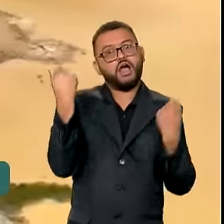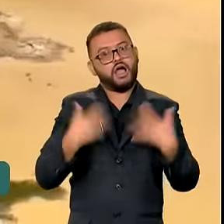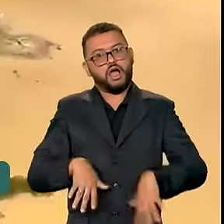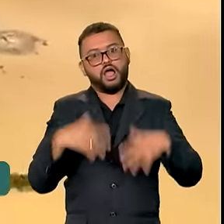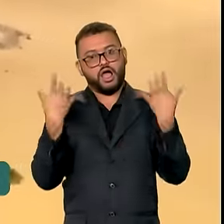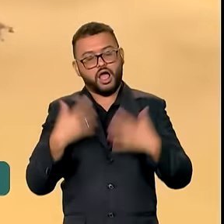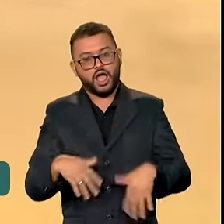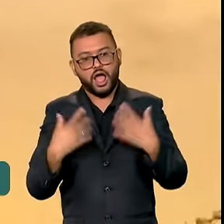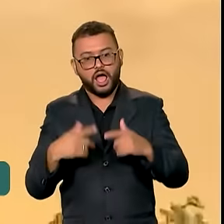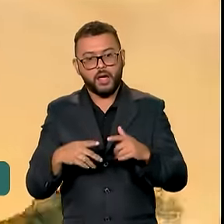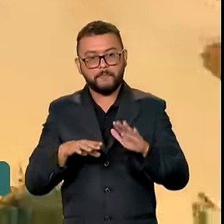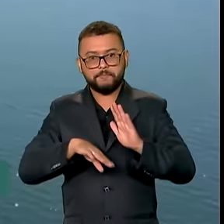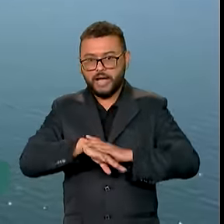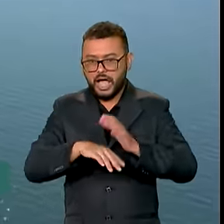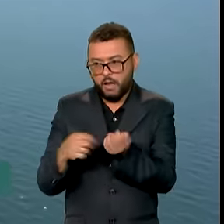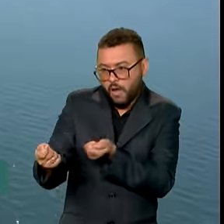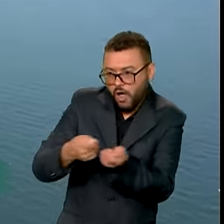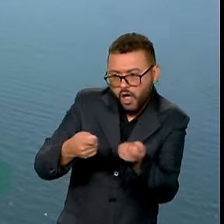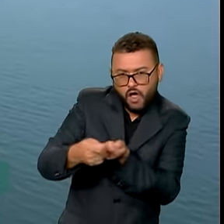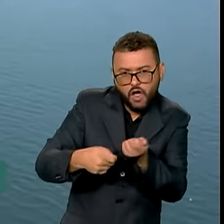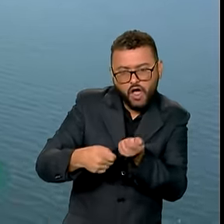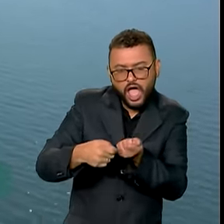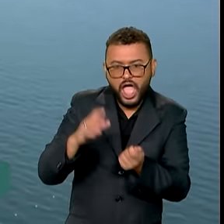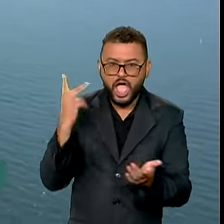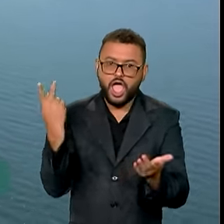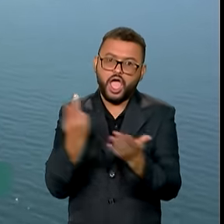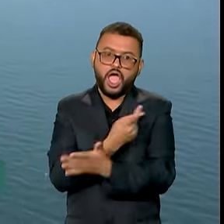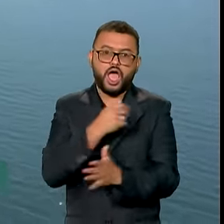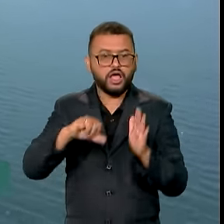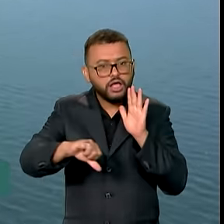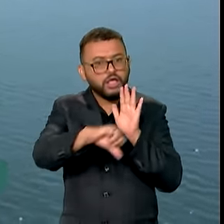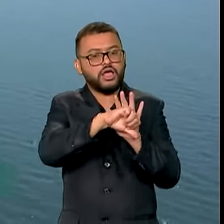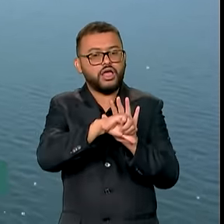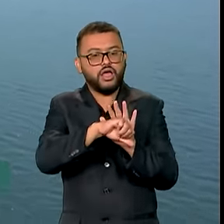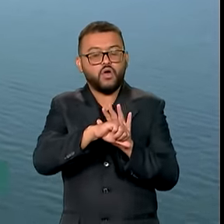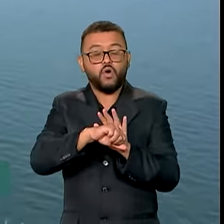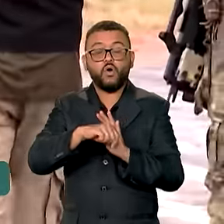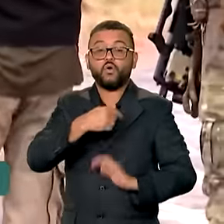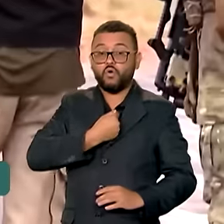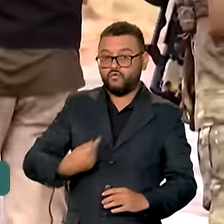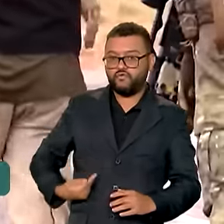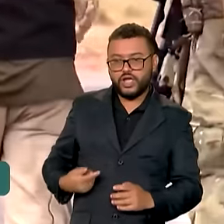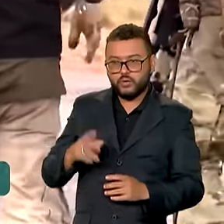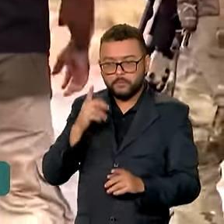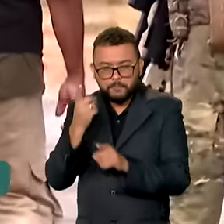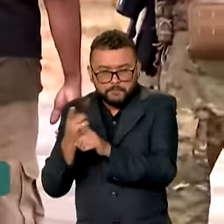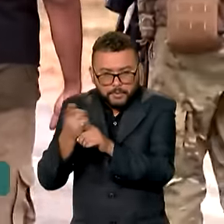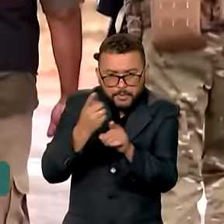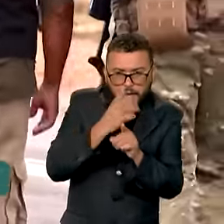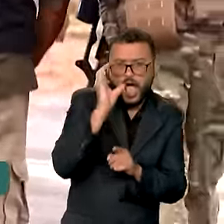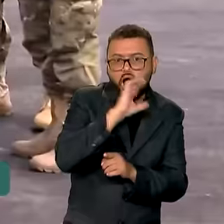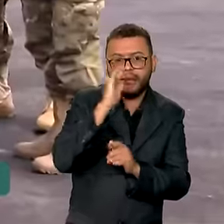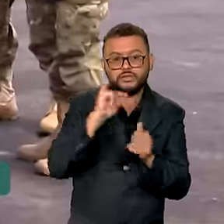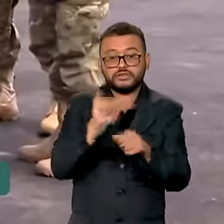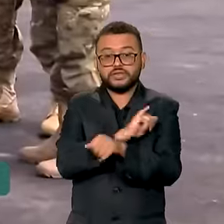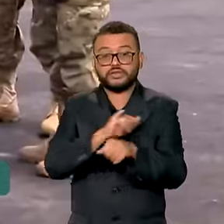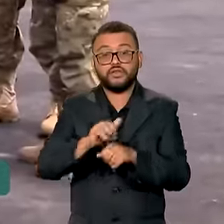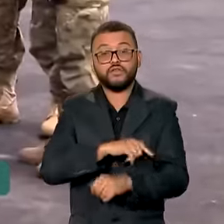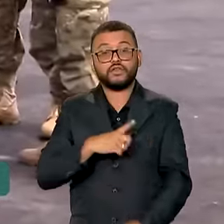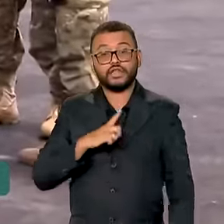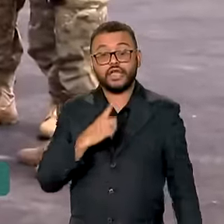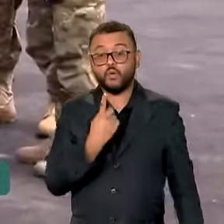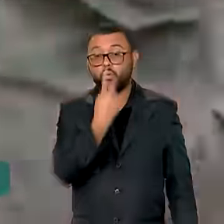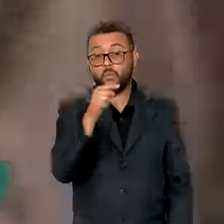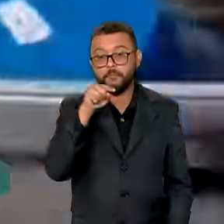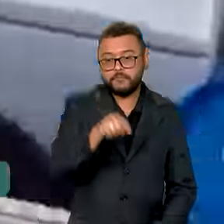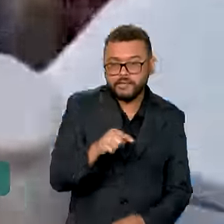como o avanço do garimpo ilegal. O governo federal intensificou as operações na região. Nos últimos cinco meses, mais de mil